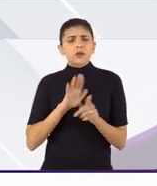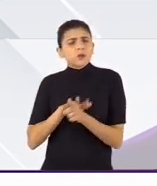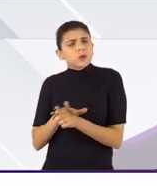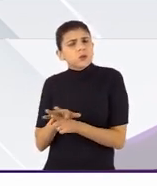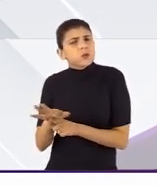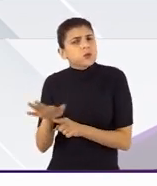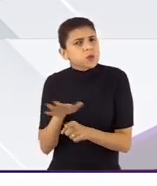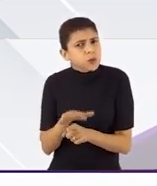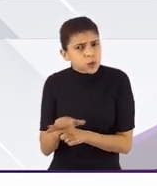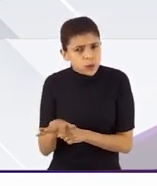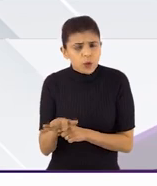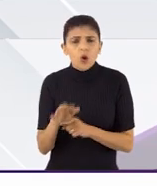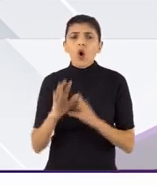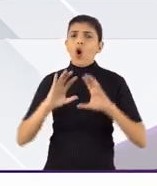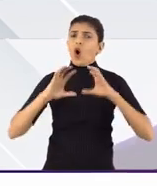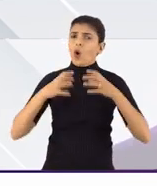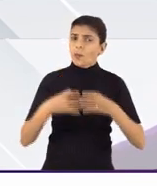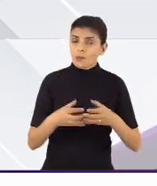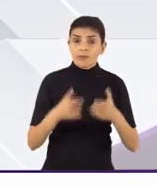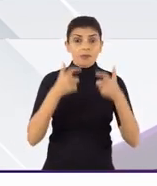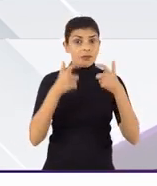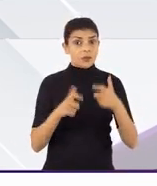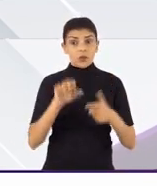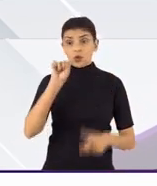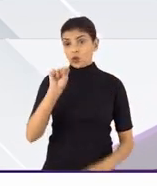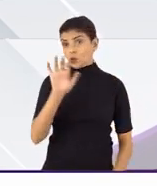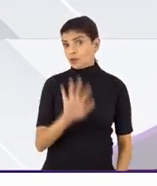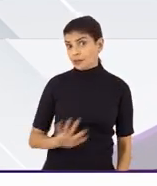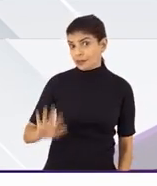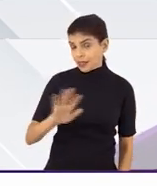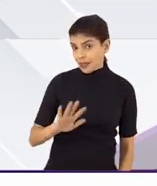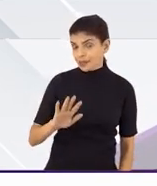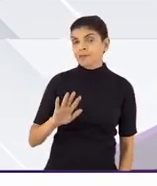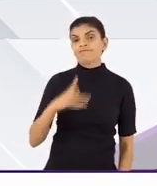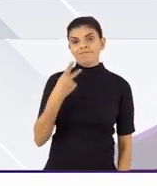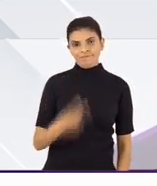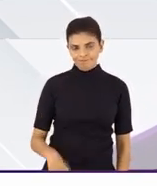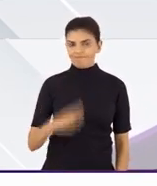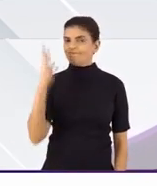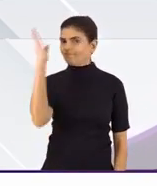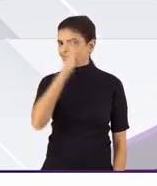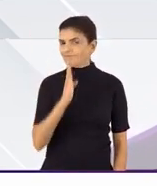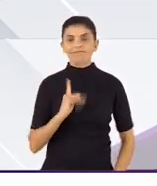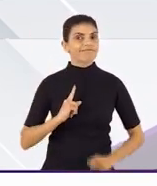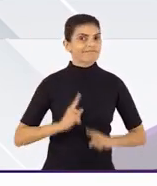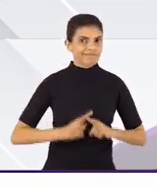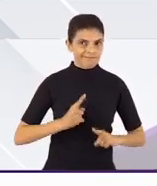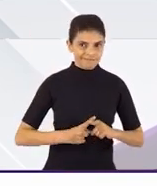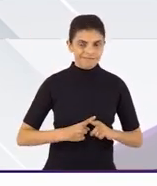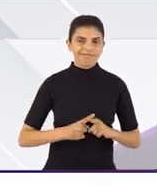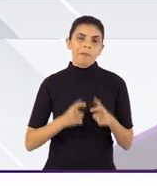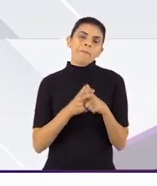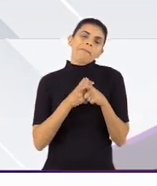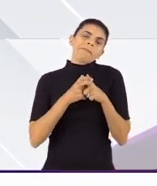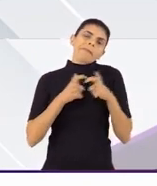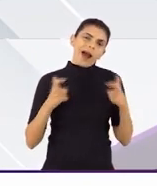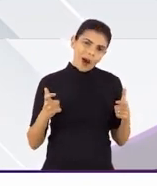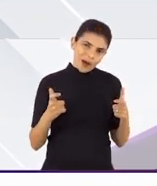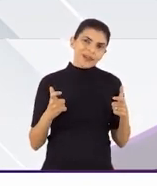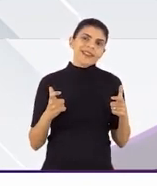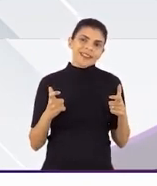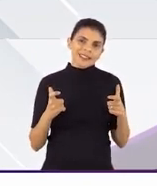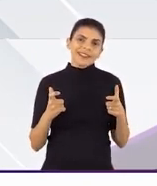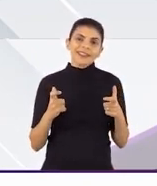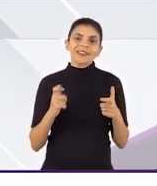grande concentração de Comitês na região sudeste do país, sendo porque a